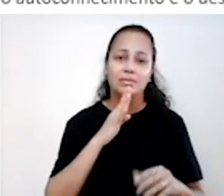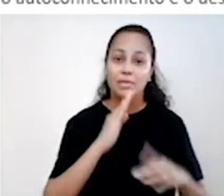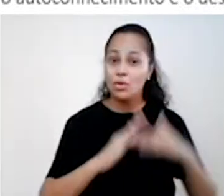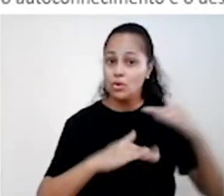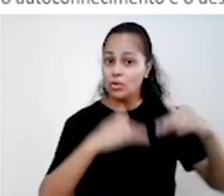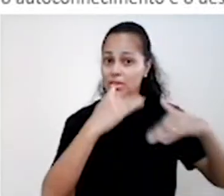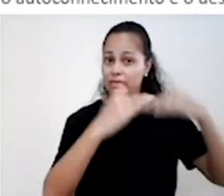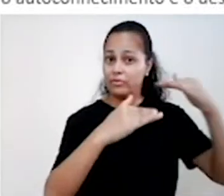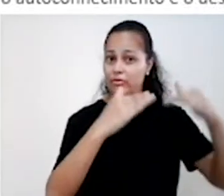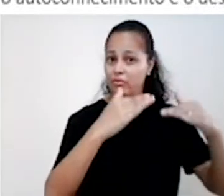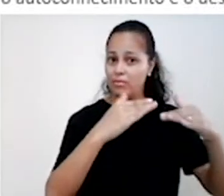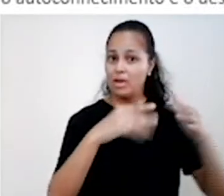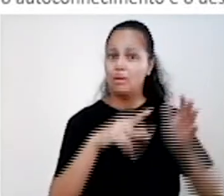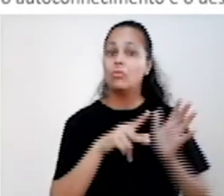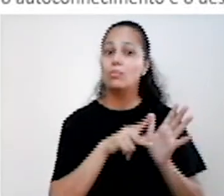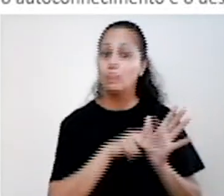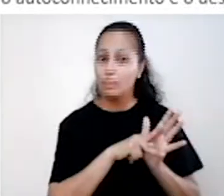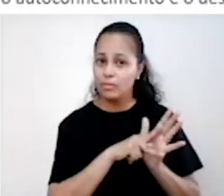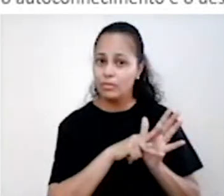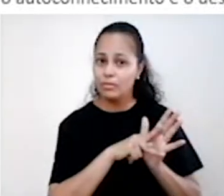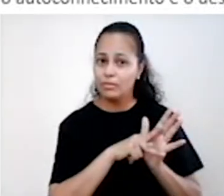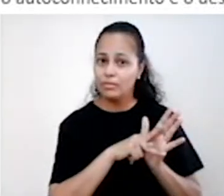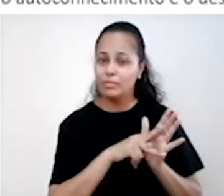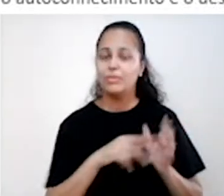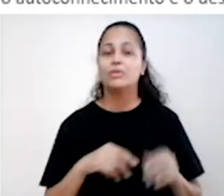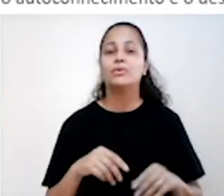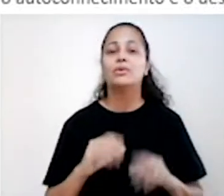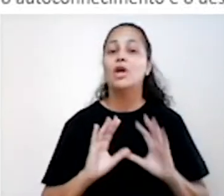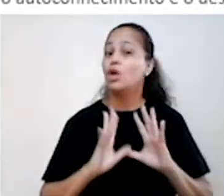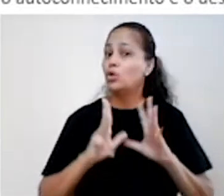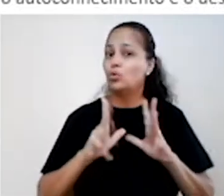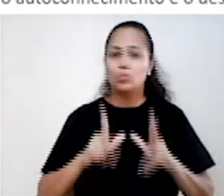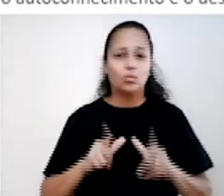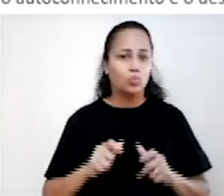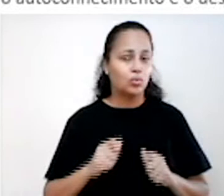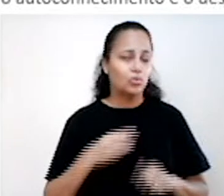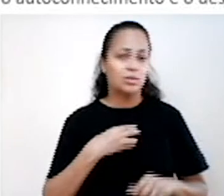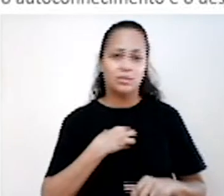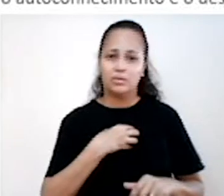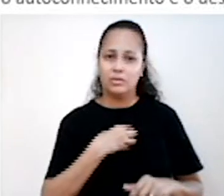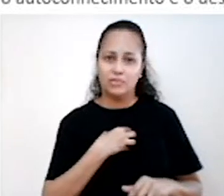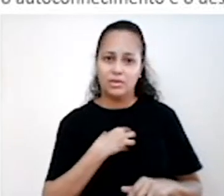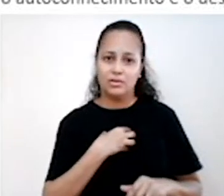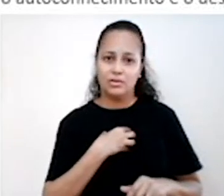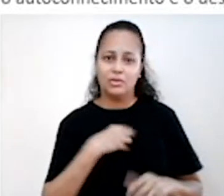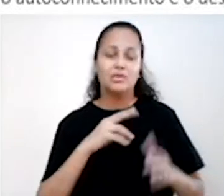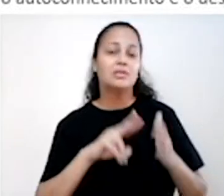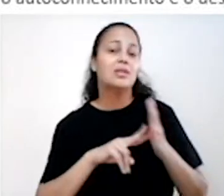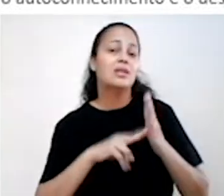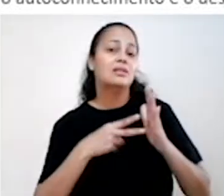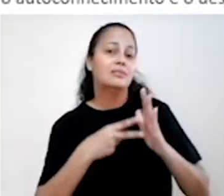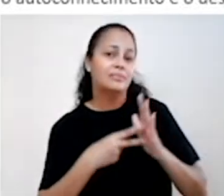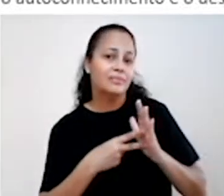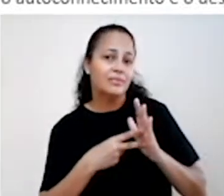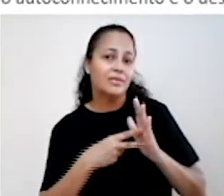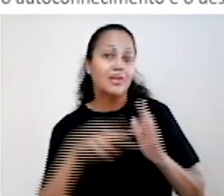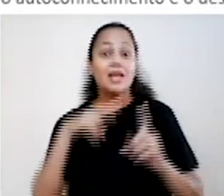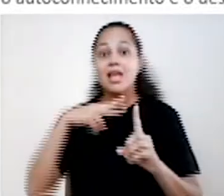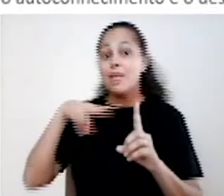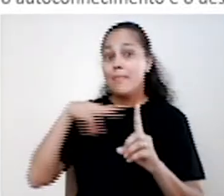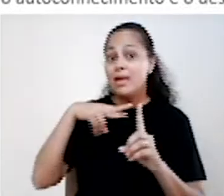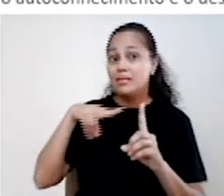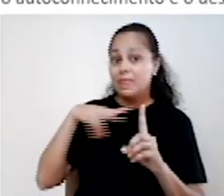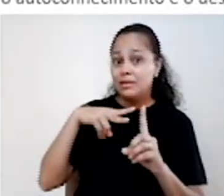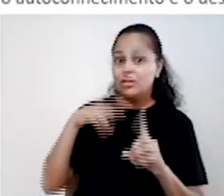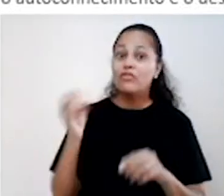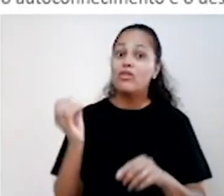desenvolvimento pessoal. Além disso, todas essas situações podem lhes trazer significados e perspectivas